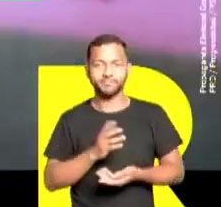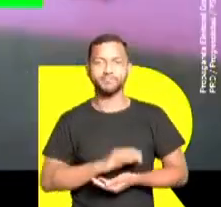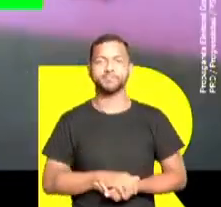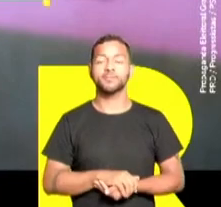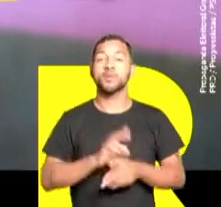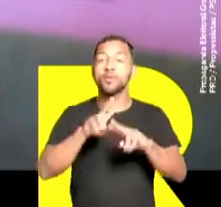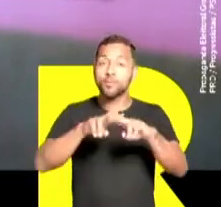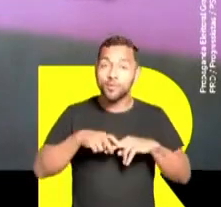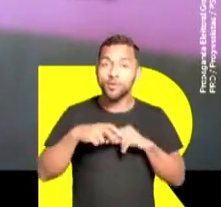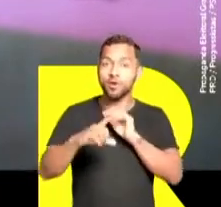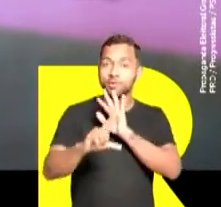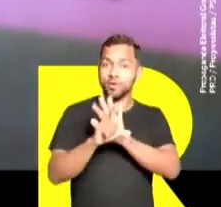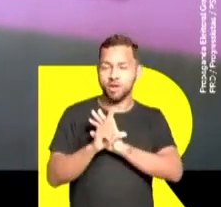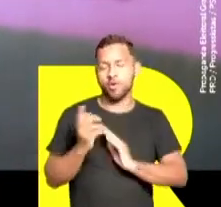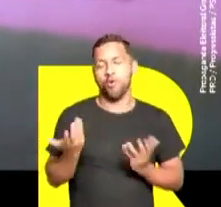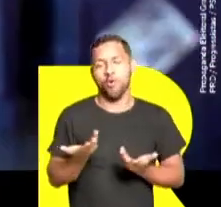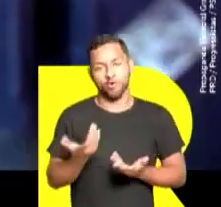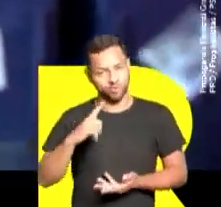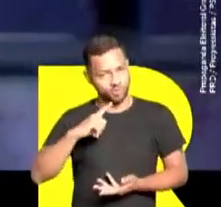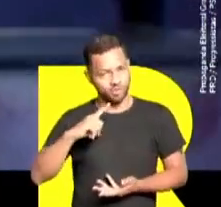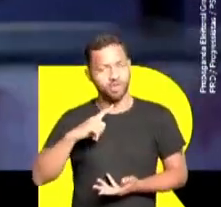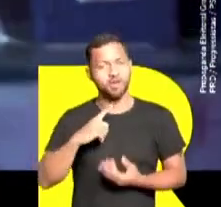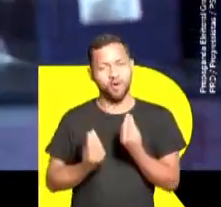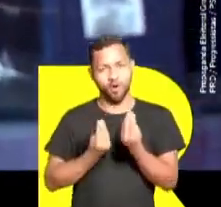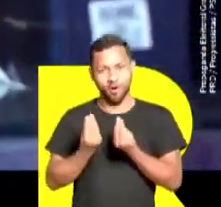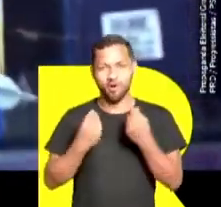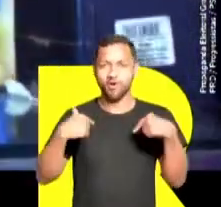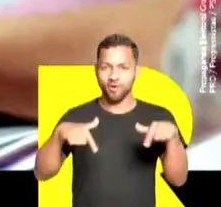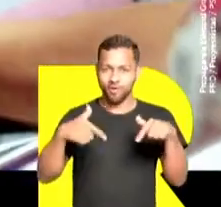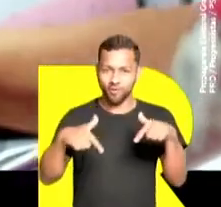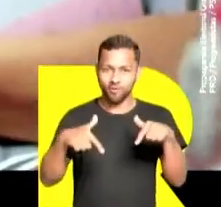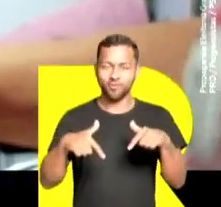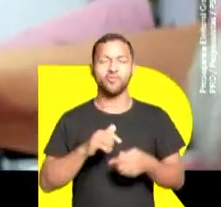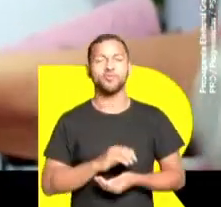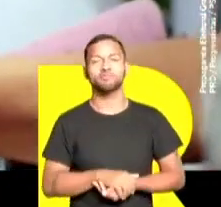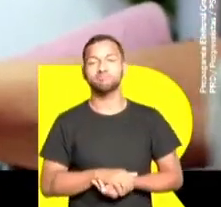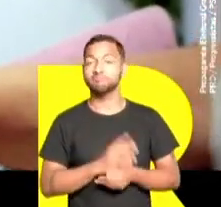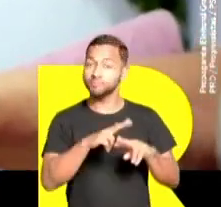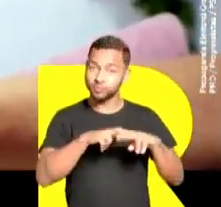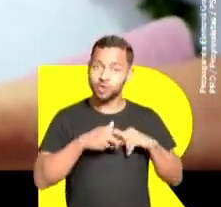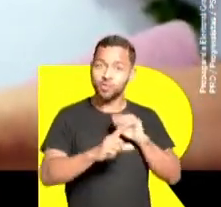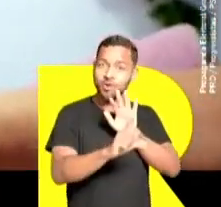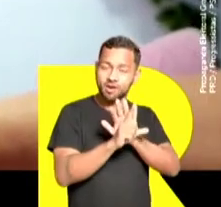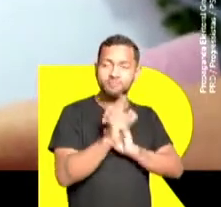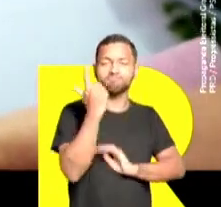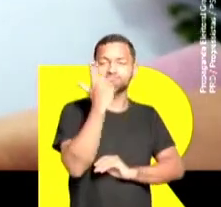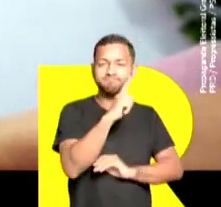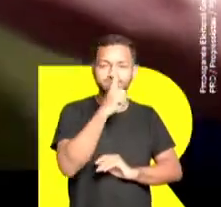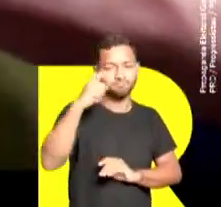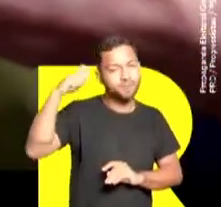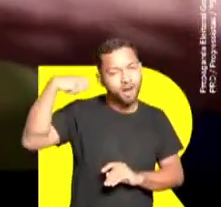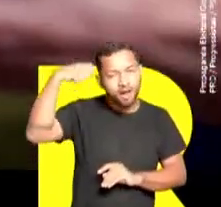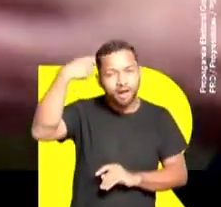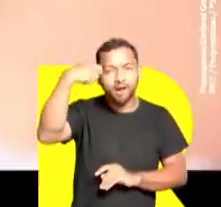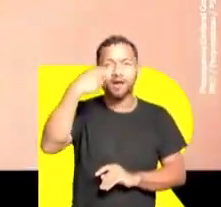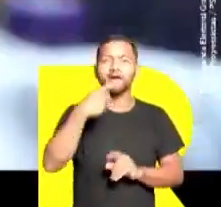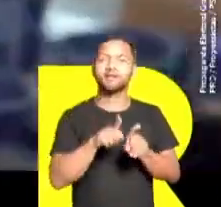Foi por causa dessa lei que hoje eu tenho meu sucesso. Foi por causa da lei que eu consegui abrir o meu salão.